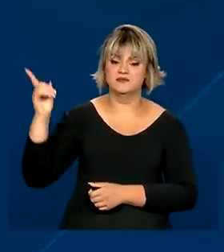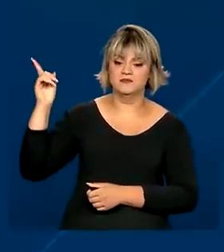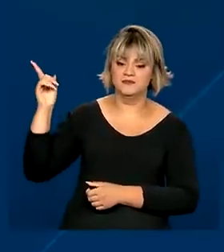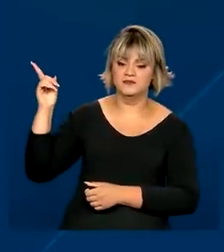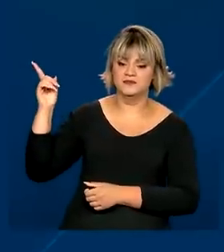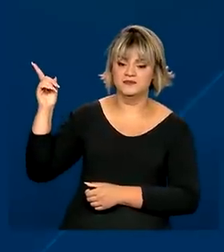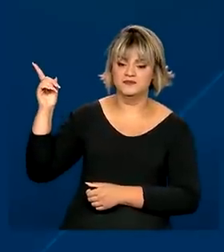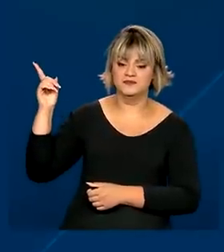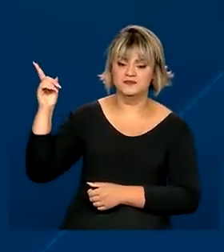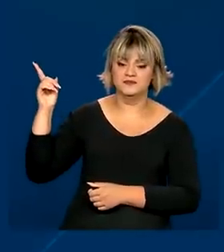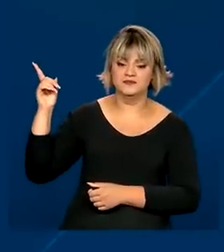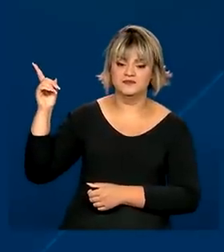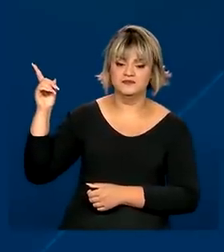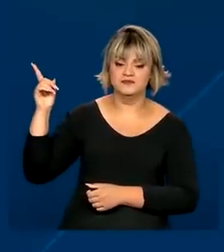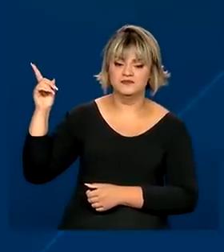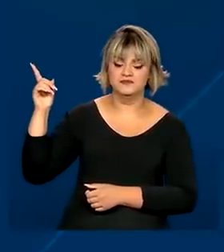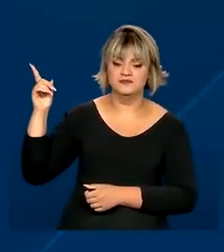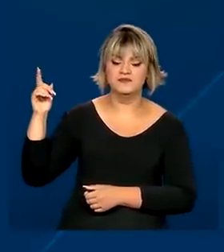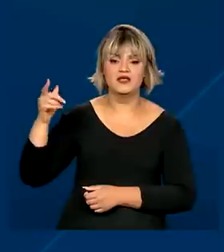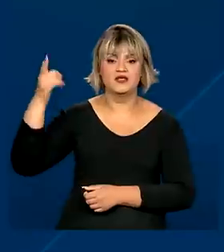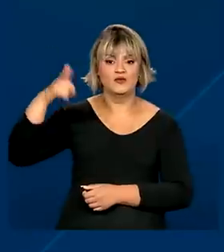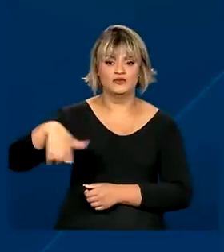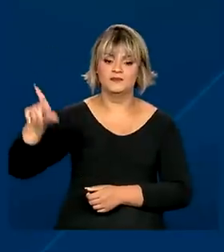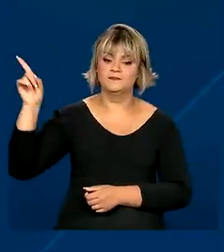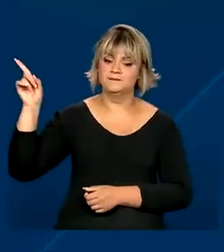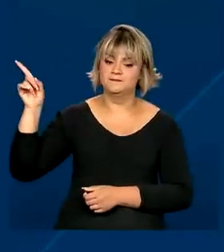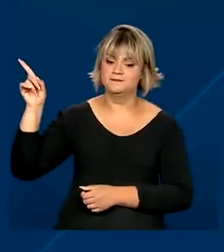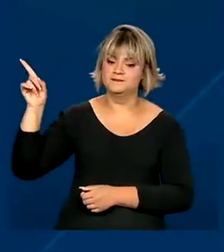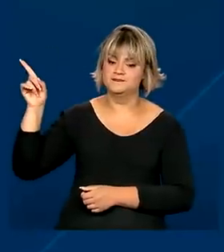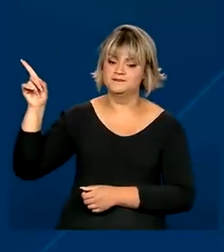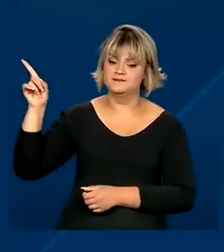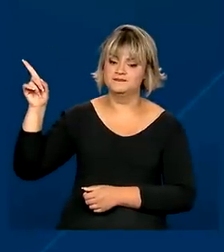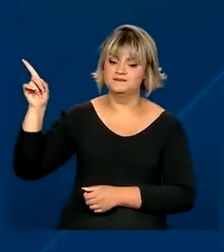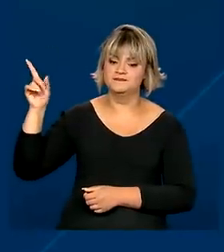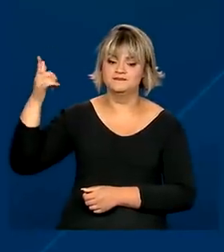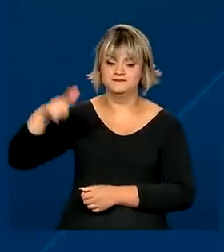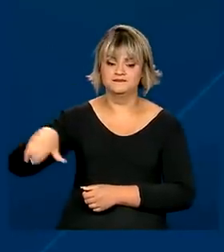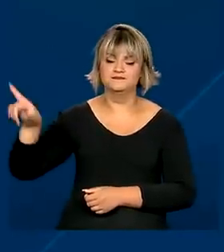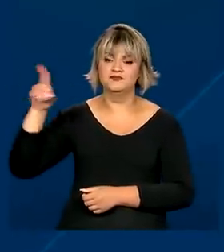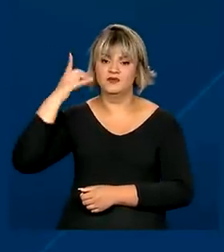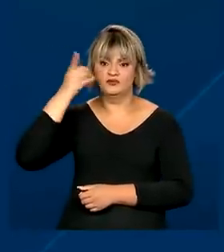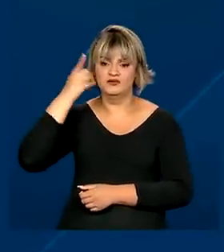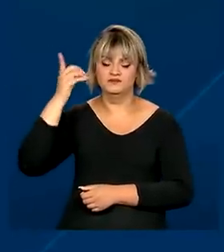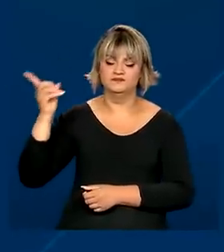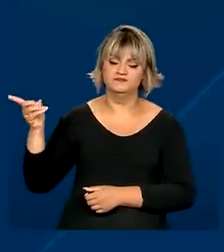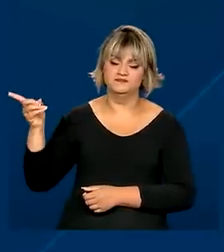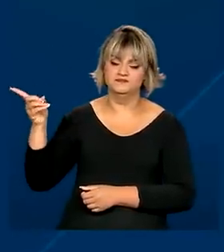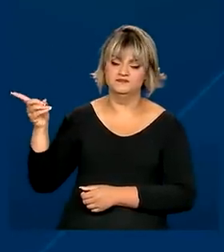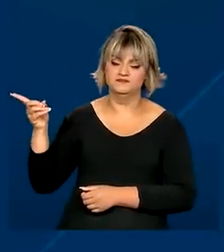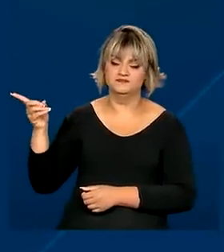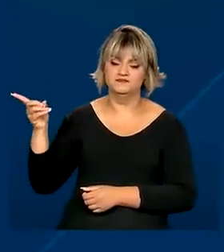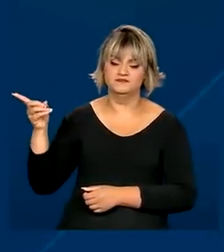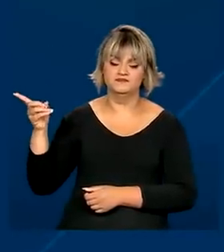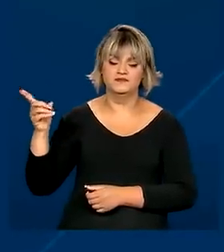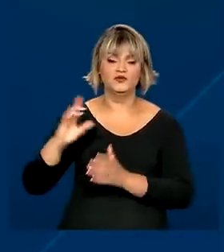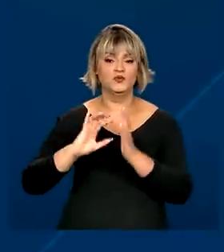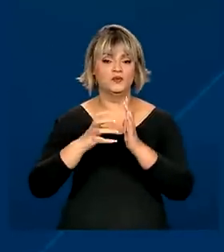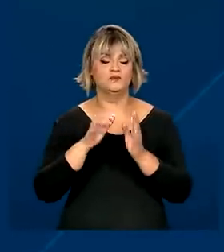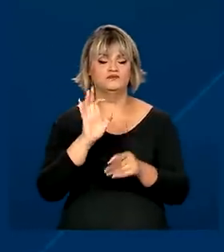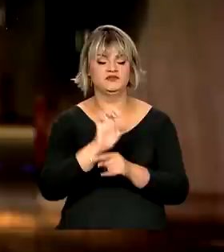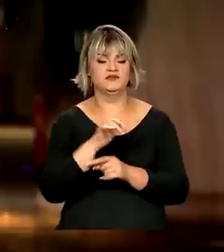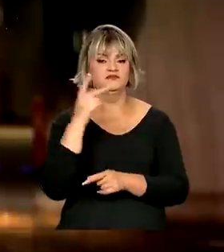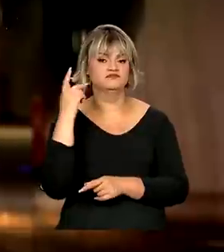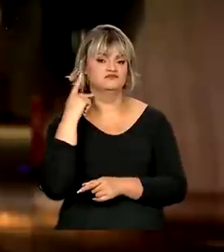Social e Combate à Fome, Márcia Lopes e Tereza Campelo e o deputado estadual André Quintão, do PT de Minas